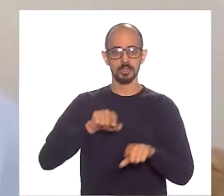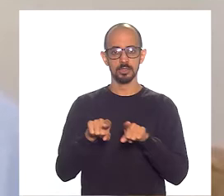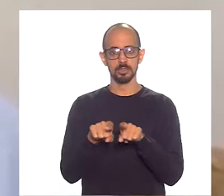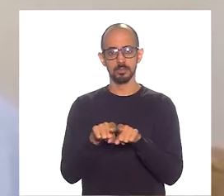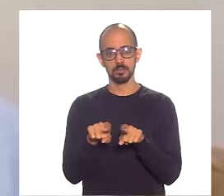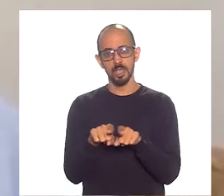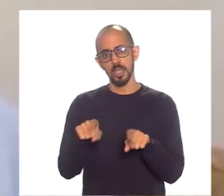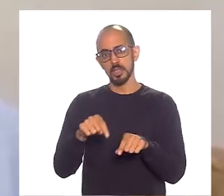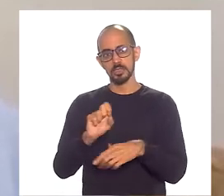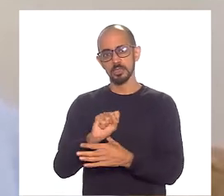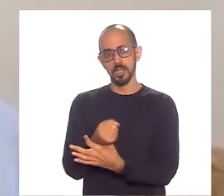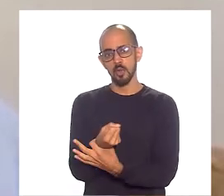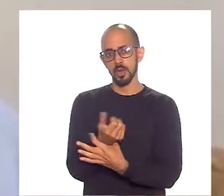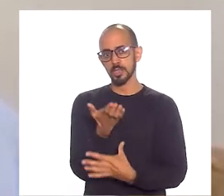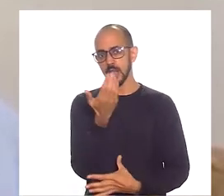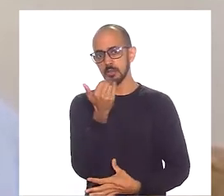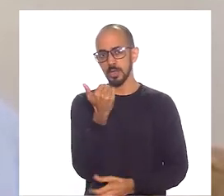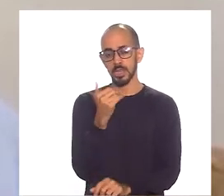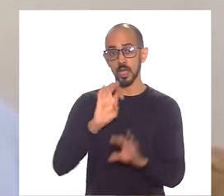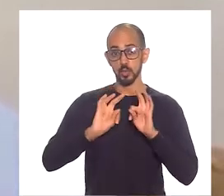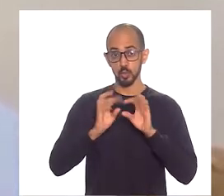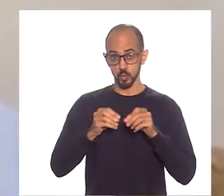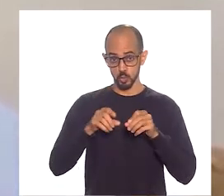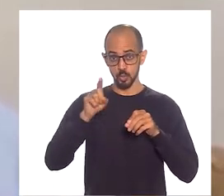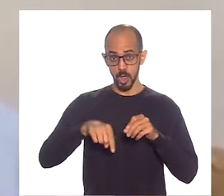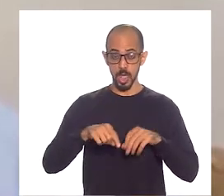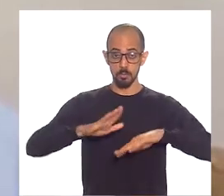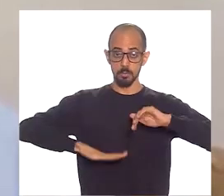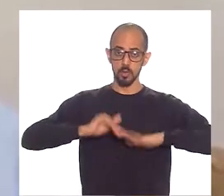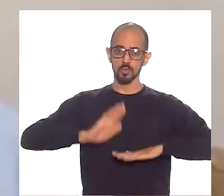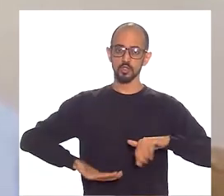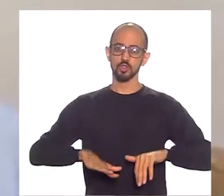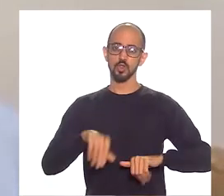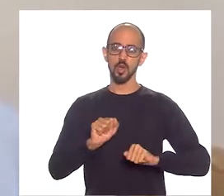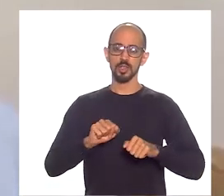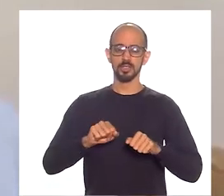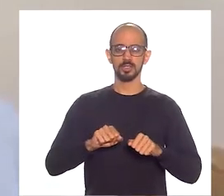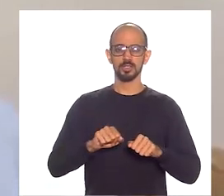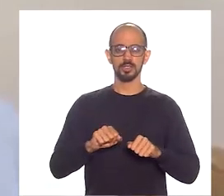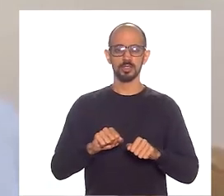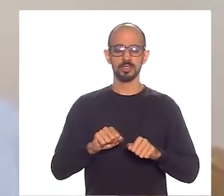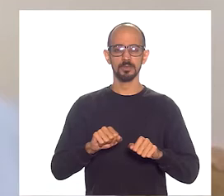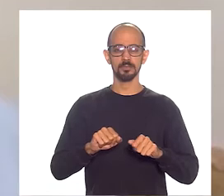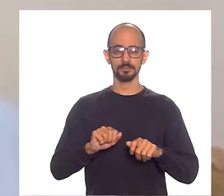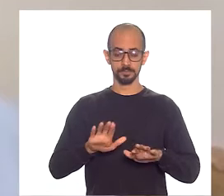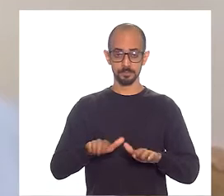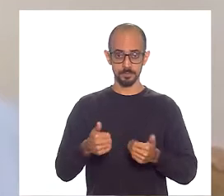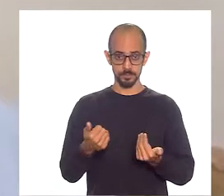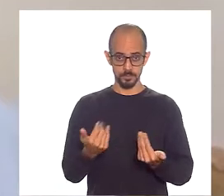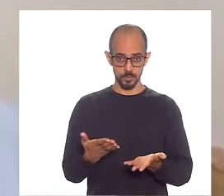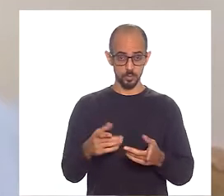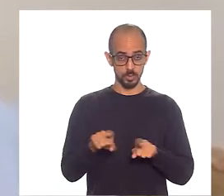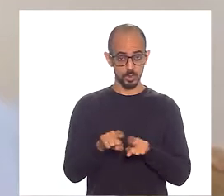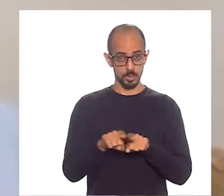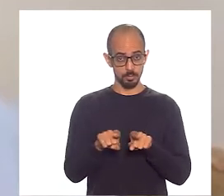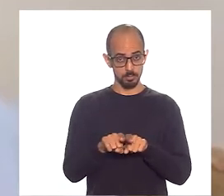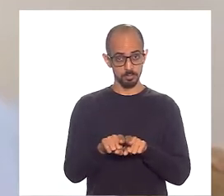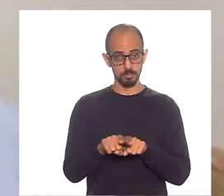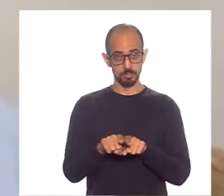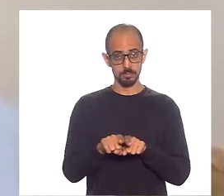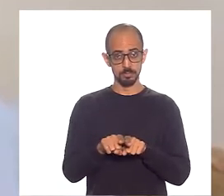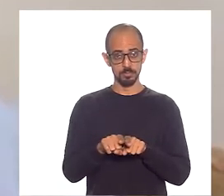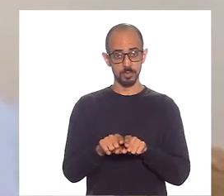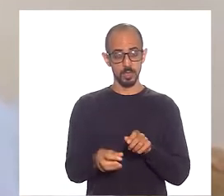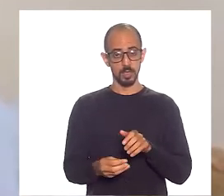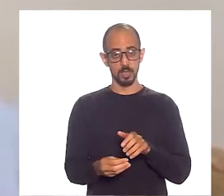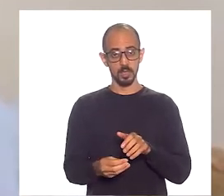segurança alimentar. Tudo isso são profissões demandadas pelos petróleo e gás. E o surgimento do